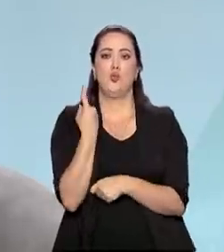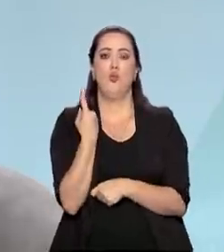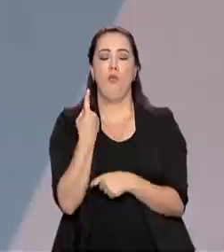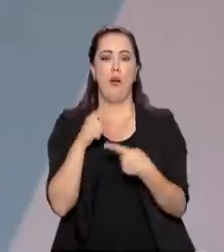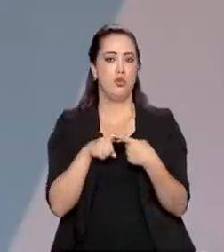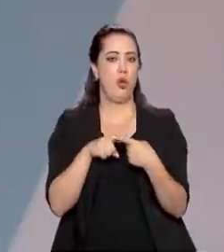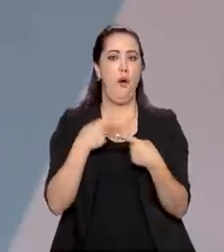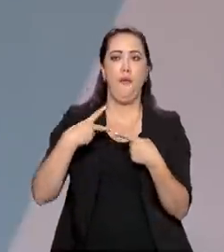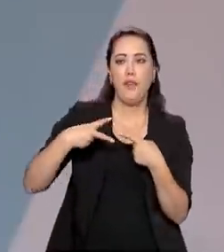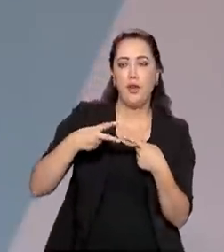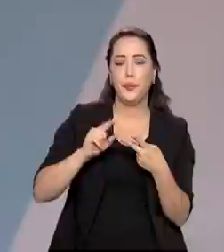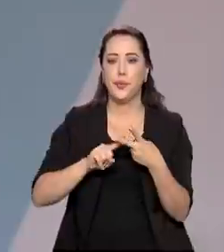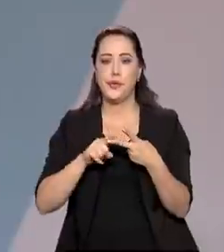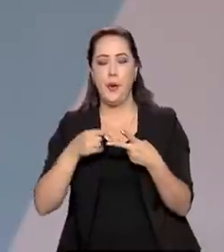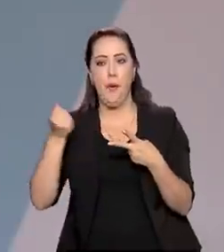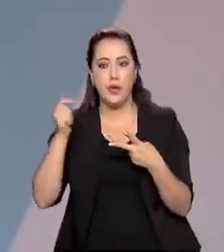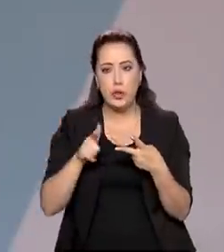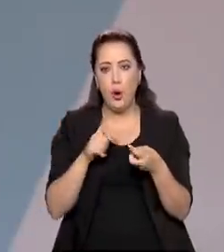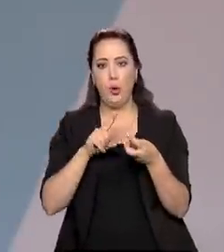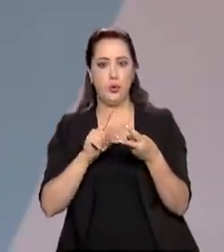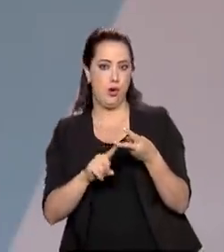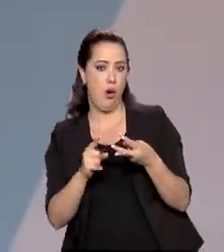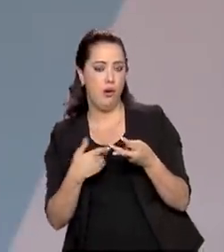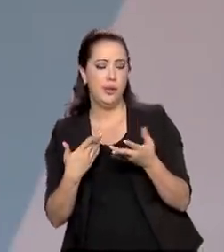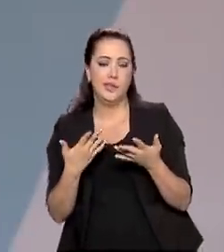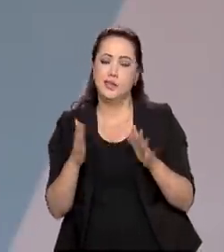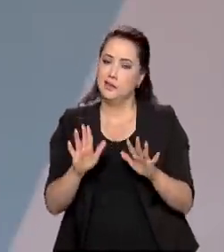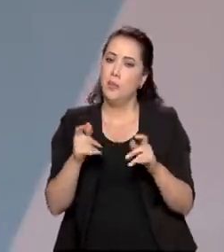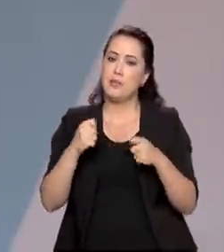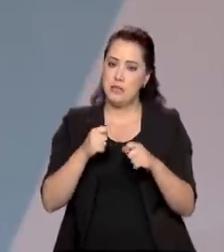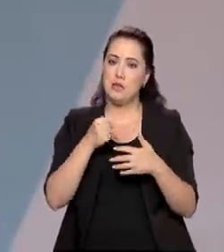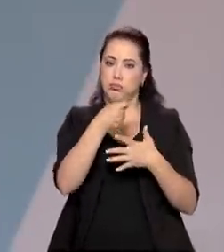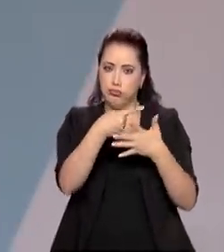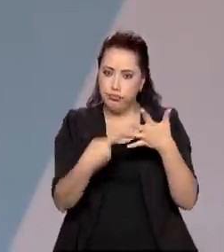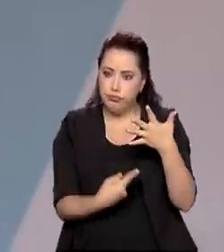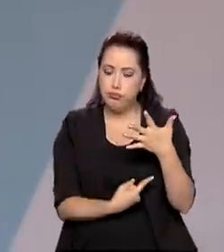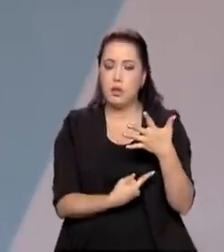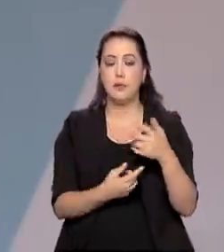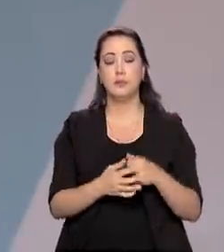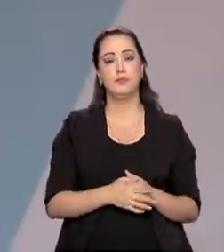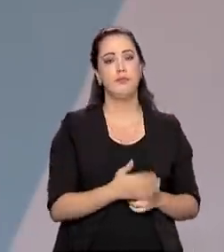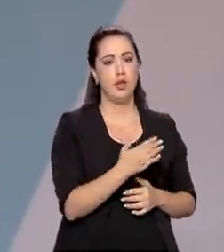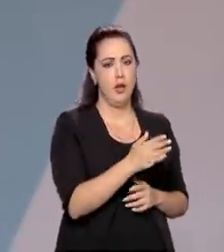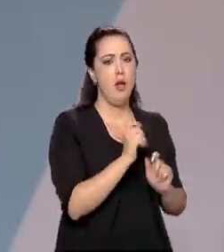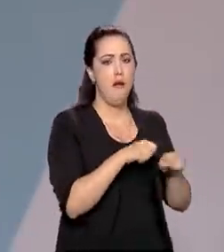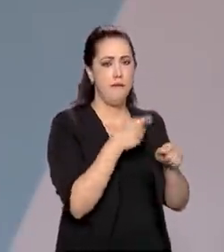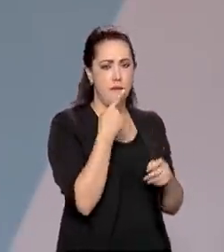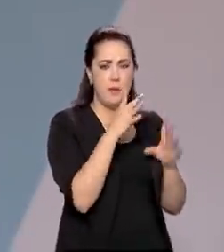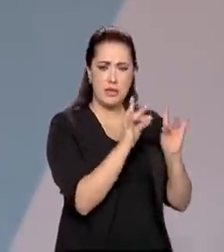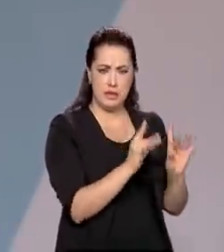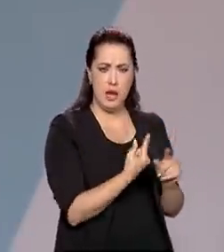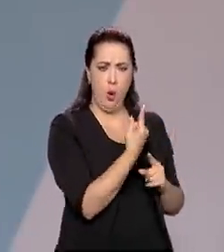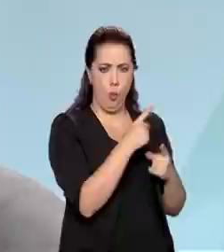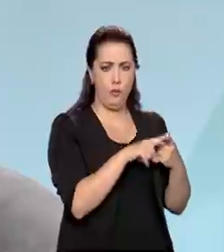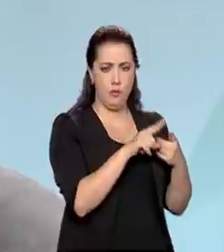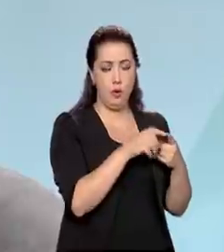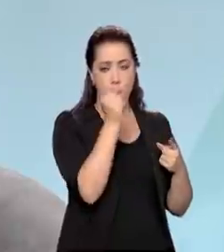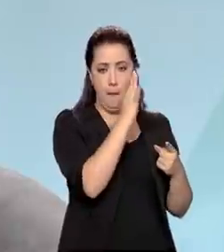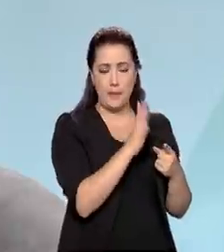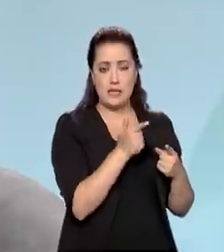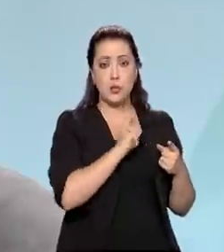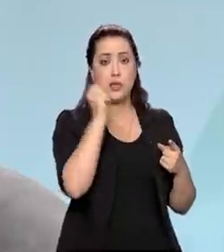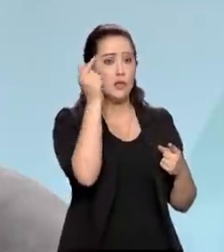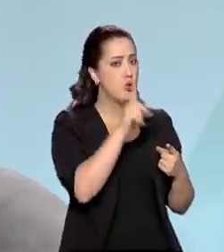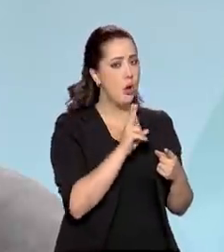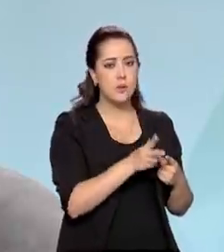da fonte hidráulica. Vamos falar um pouquinho de cada uma delas. O Brasil é um país tropical, muito sol, praticamente o ano todo, como o senhor falou. Como é